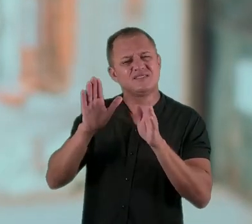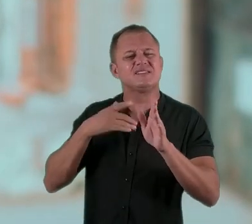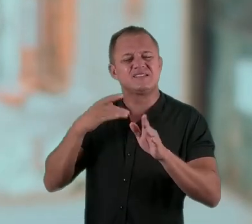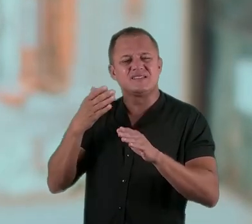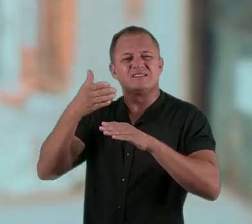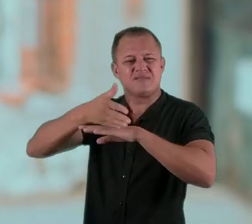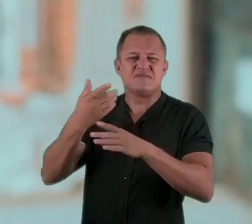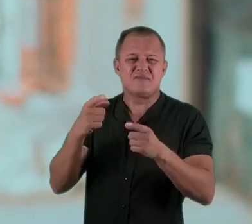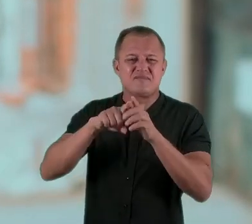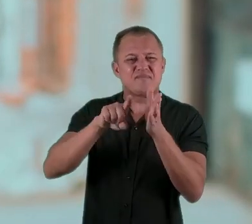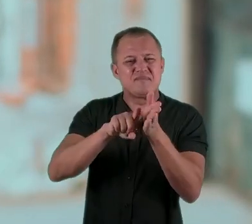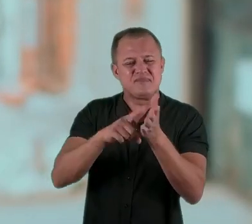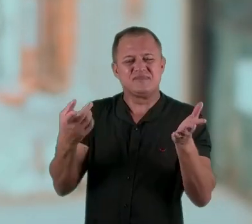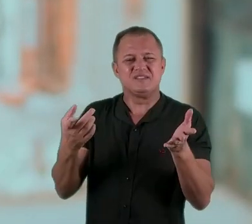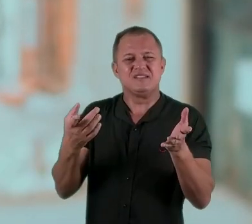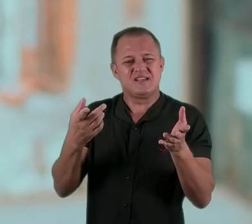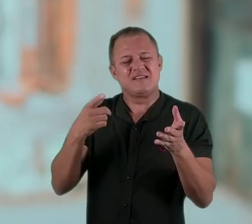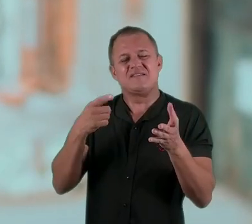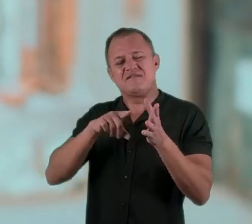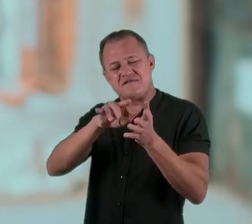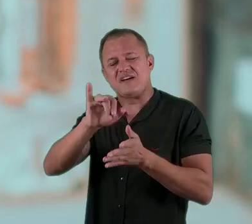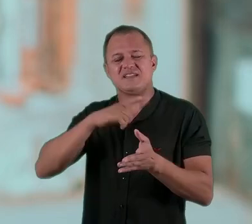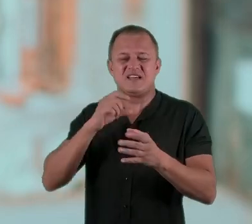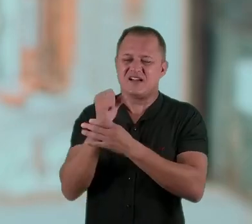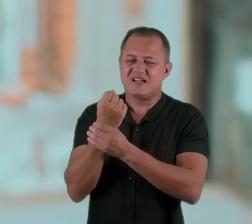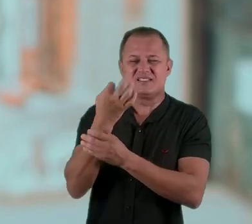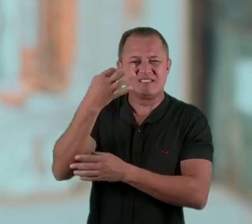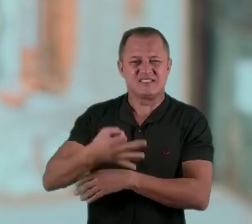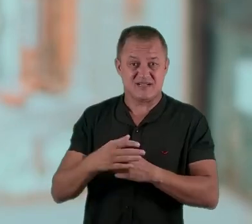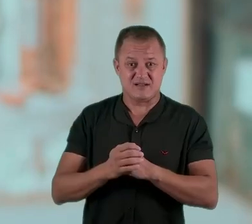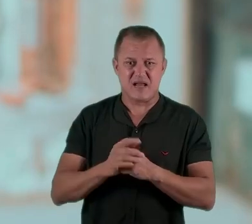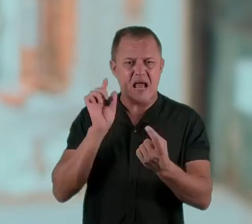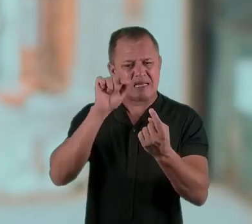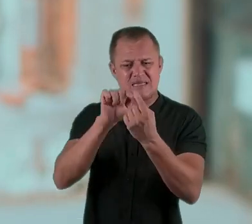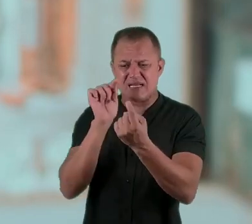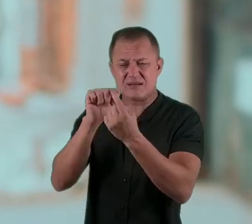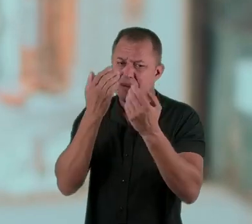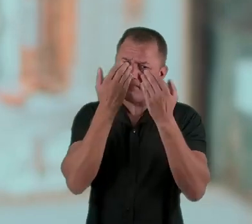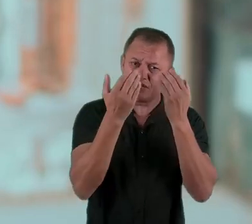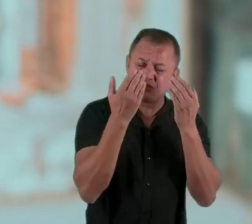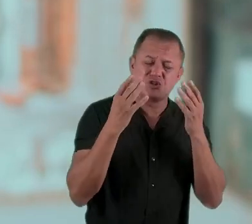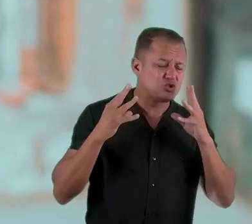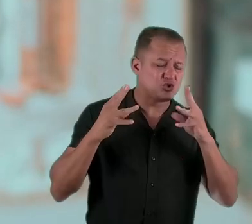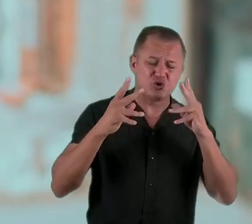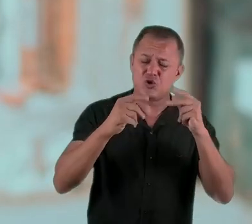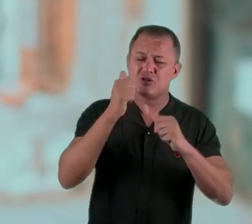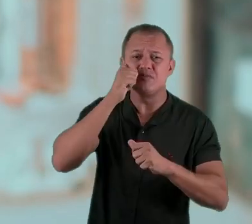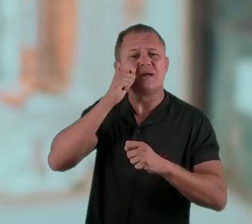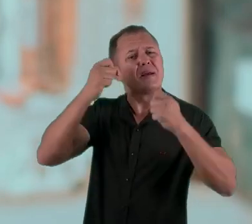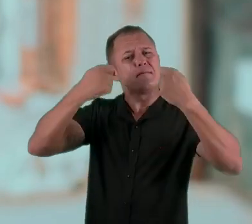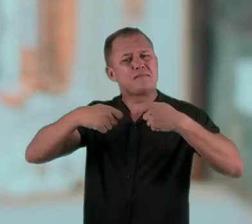-natal. Com o Lúdio Prefeito, esse acesso será garantido. E atendimento psicológico para as mulheres que